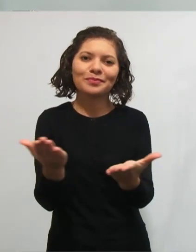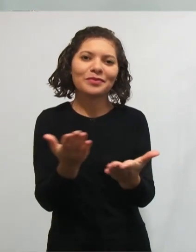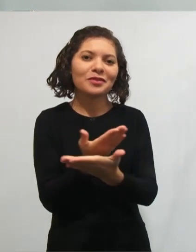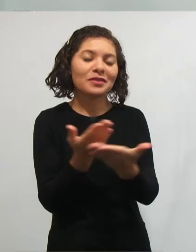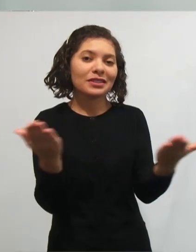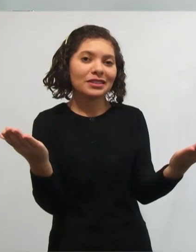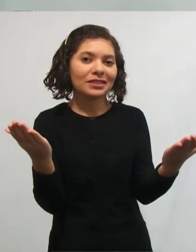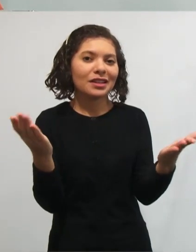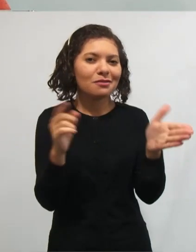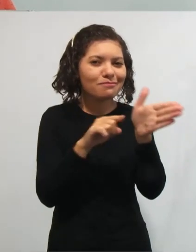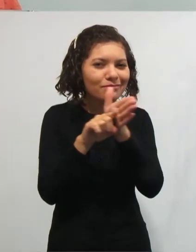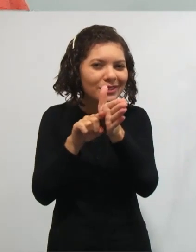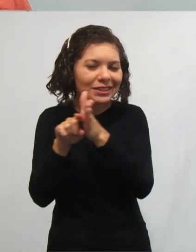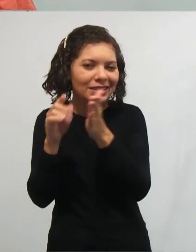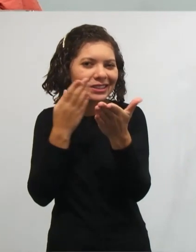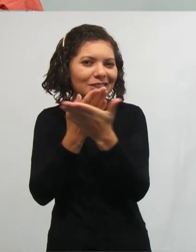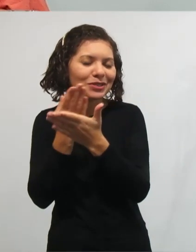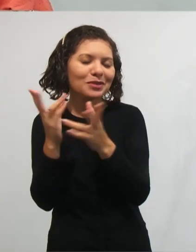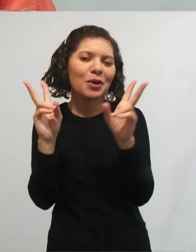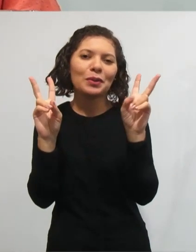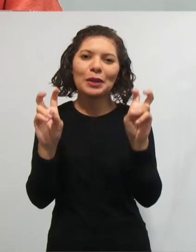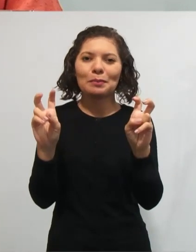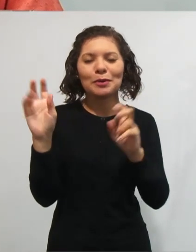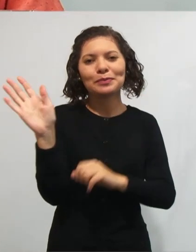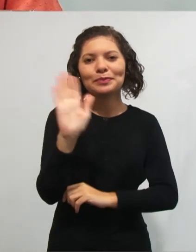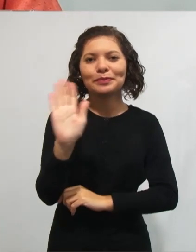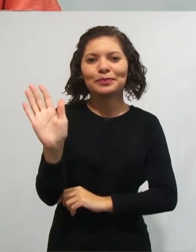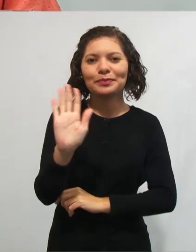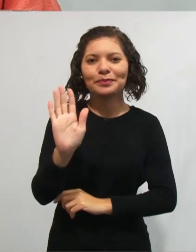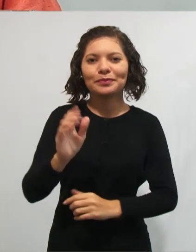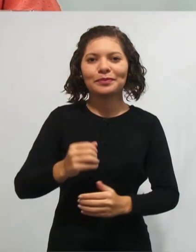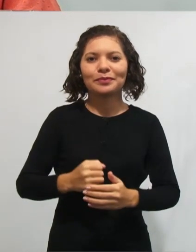busque mais informações sobre o assunto. Até mais!